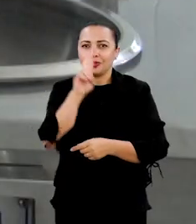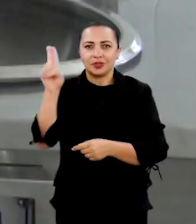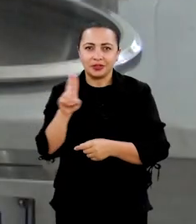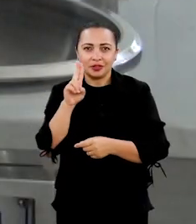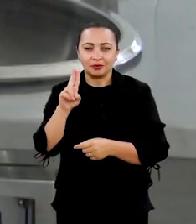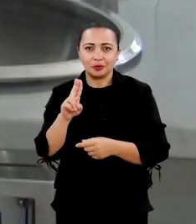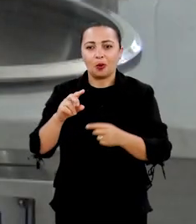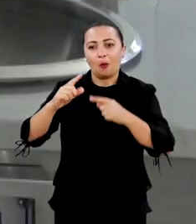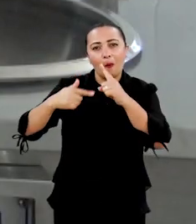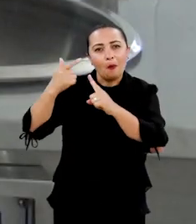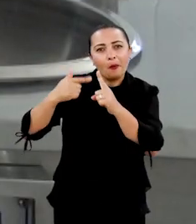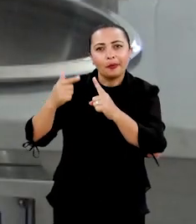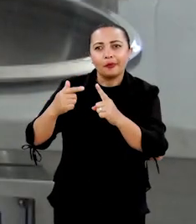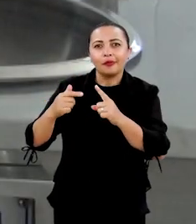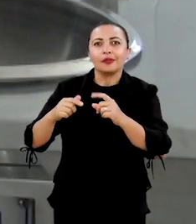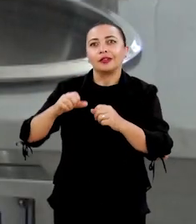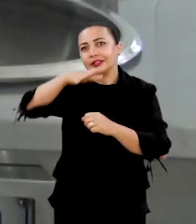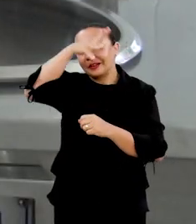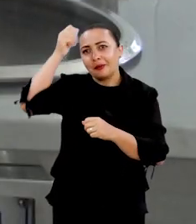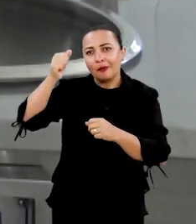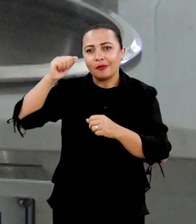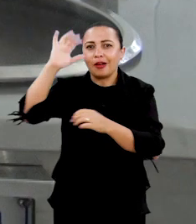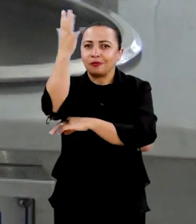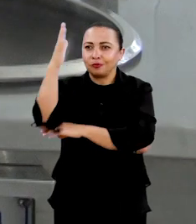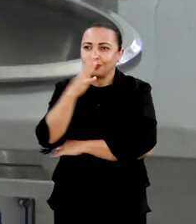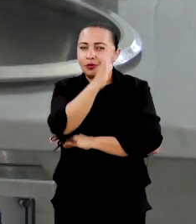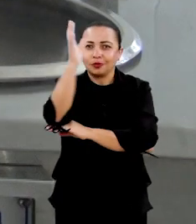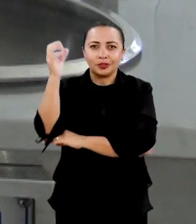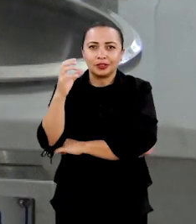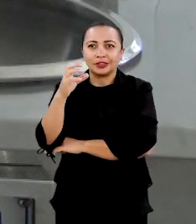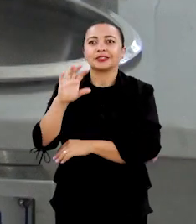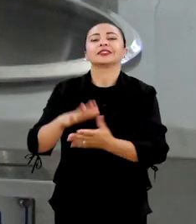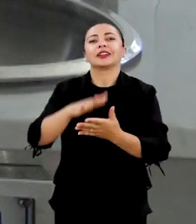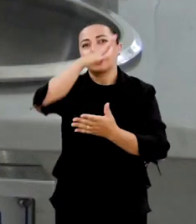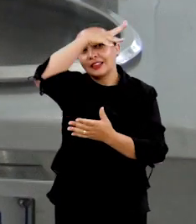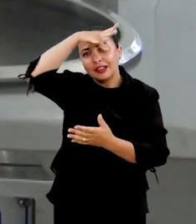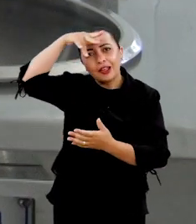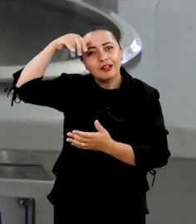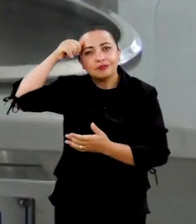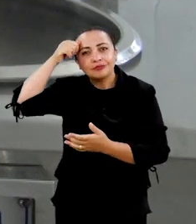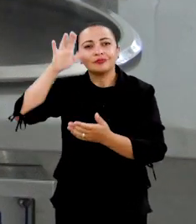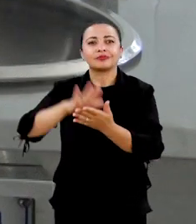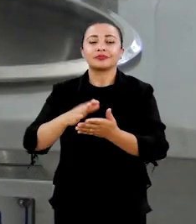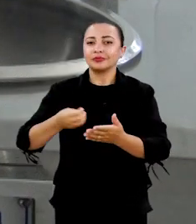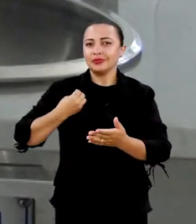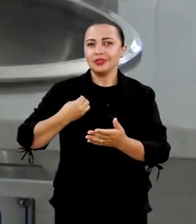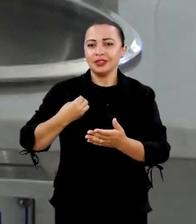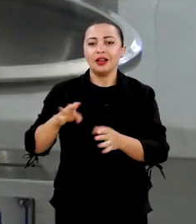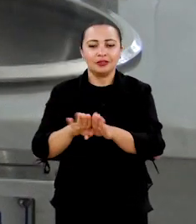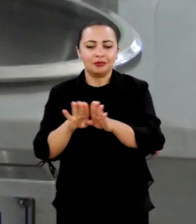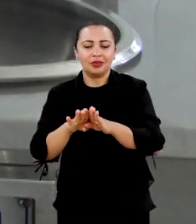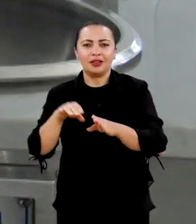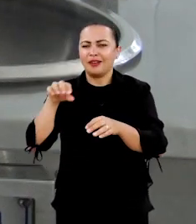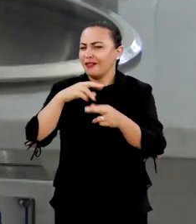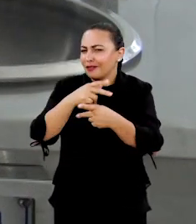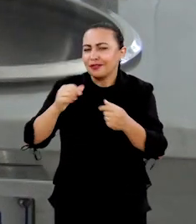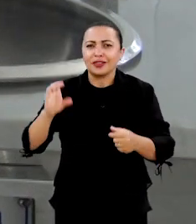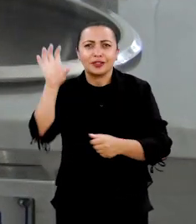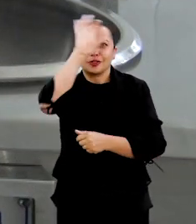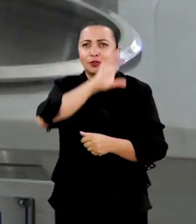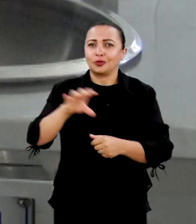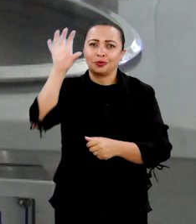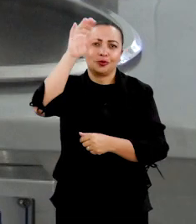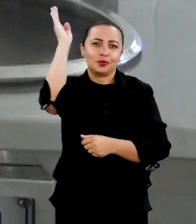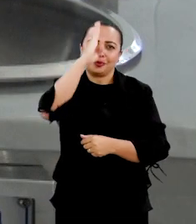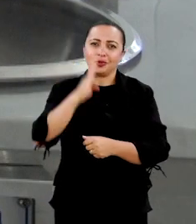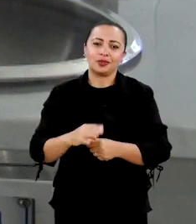utilizando o produto da Mata Atlântica, que é nativo da floresta amazônica, que está presente em diversas